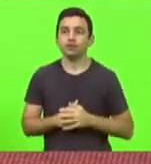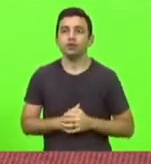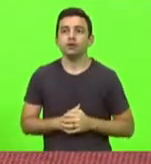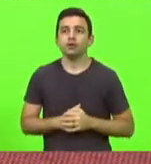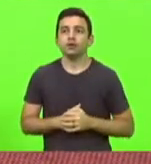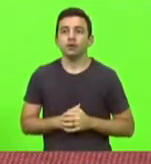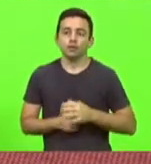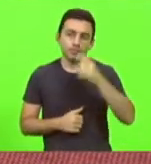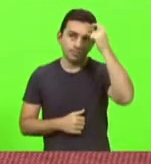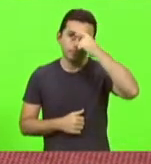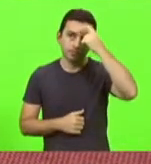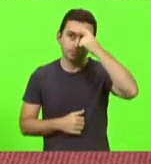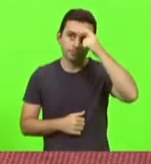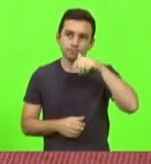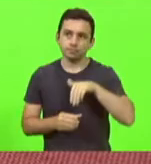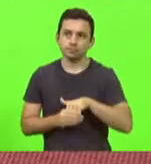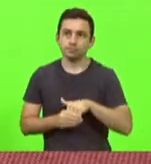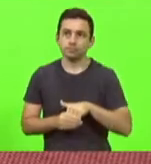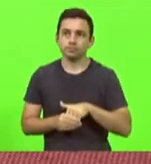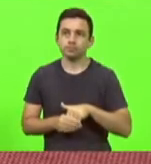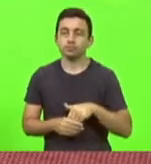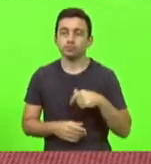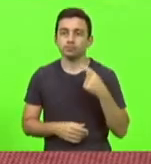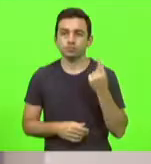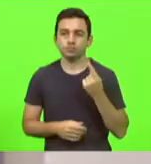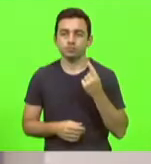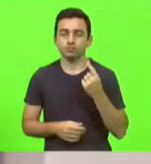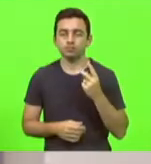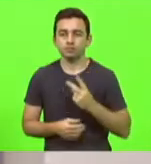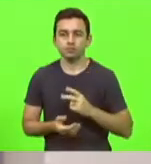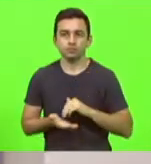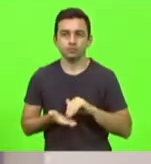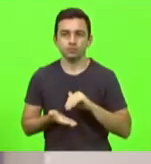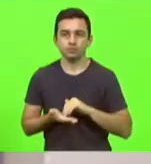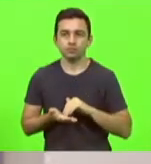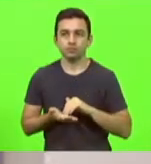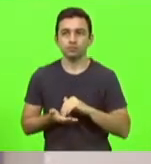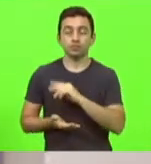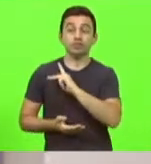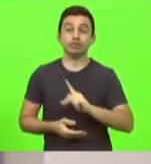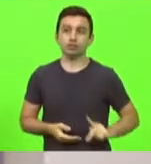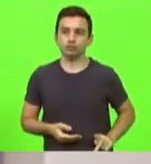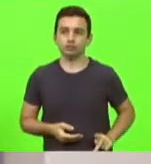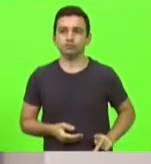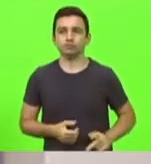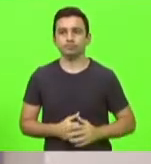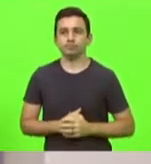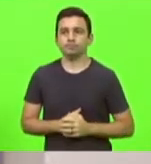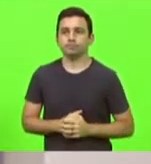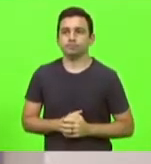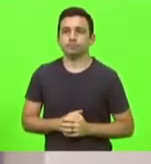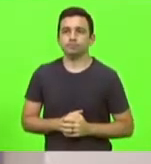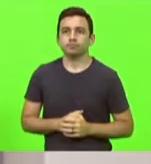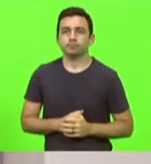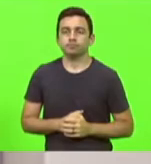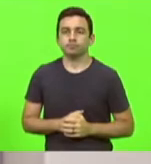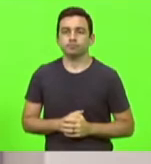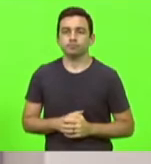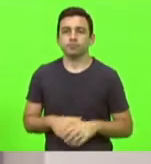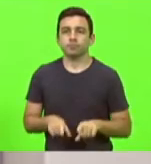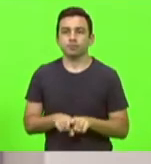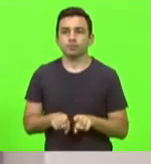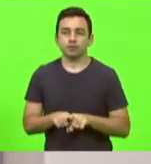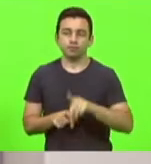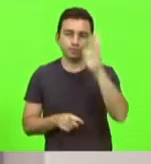Maurício Scudillac para primeiro vice-presidente da Assembleia. Obrigado, deputado. Como vota o deputado Fabiano da Luz?